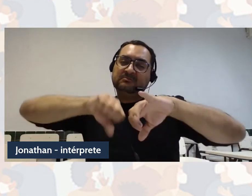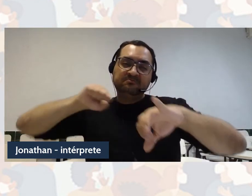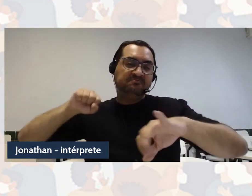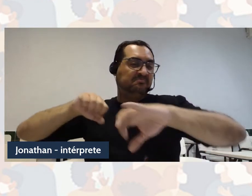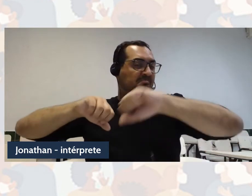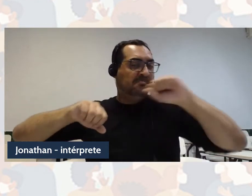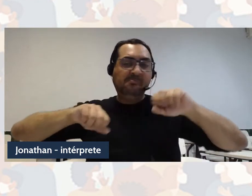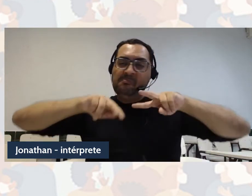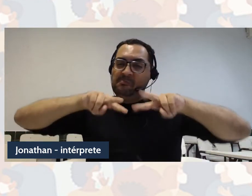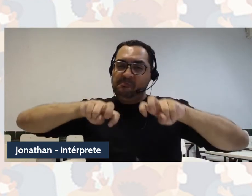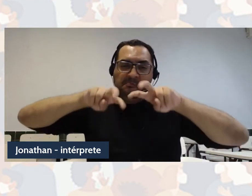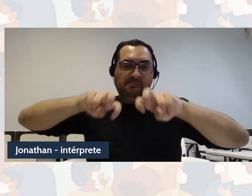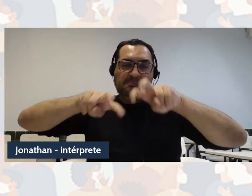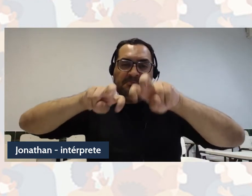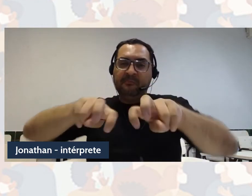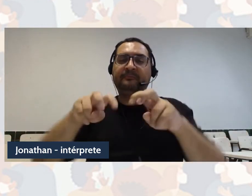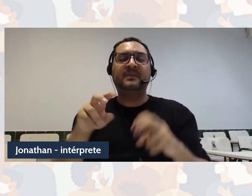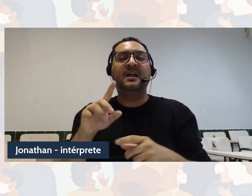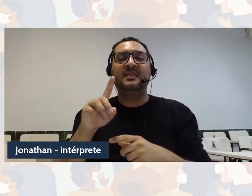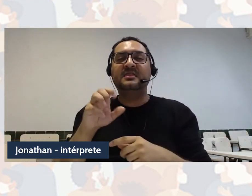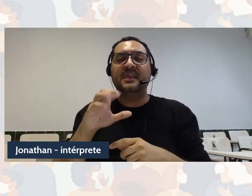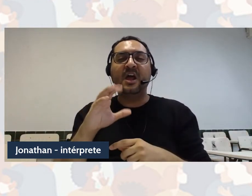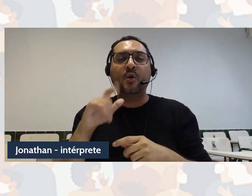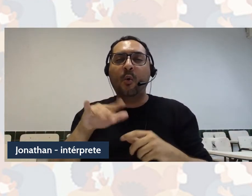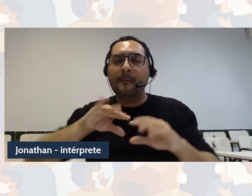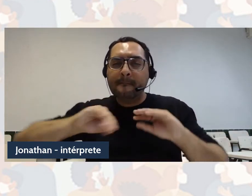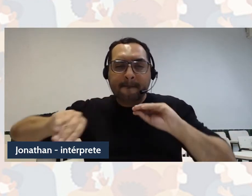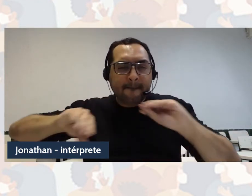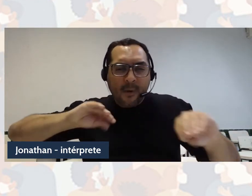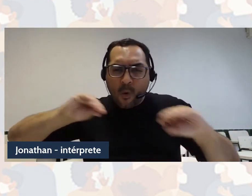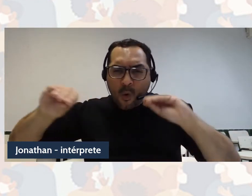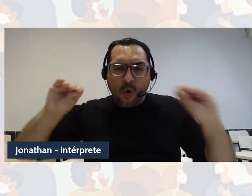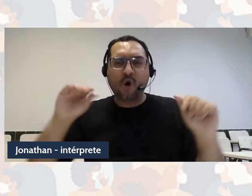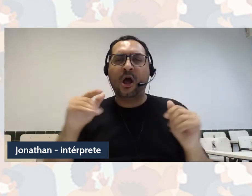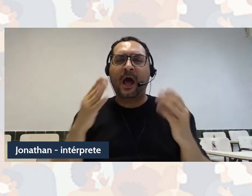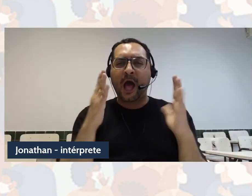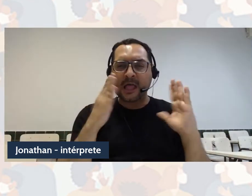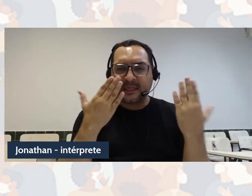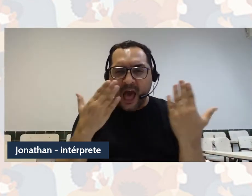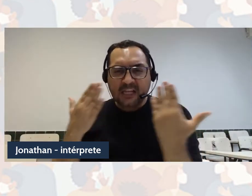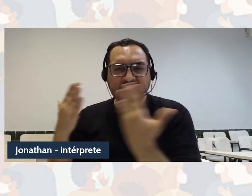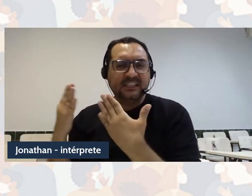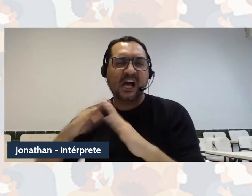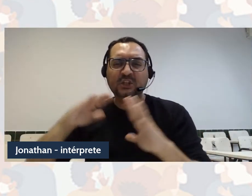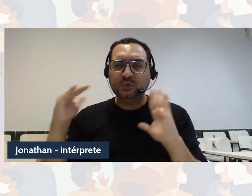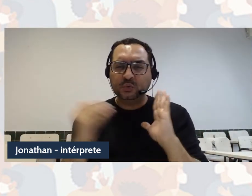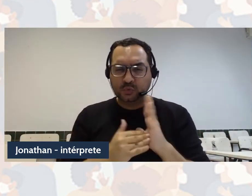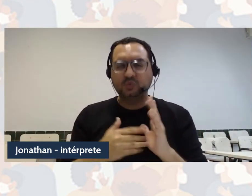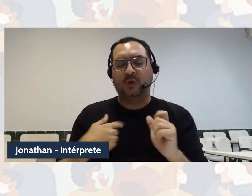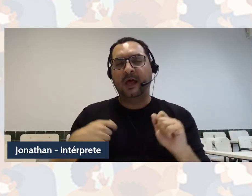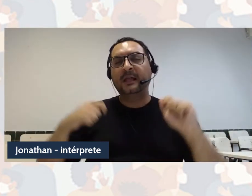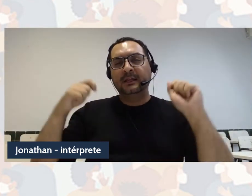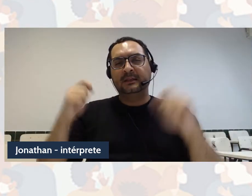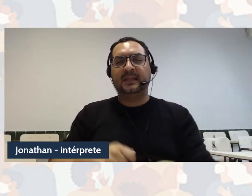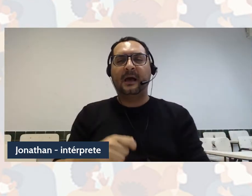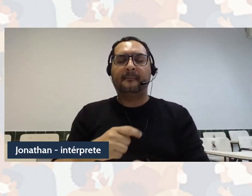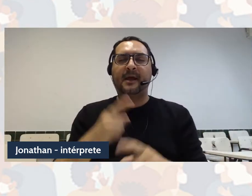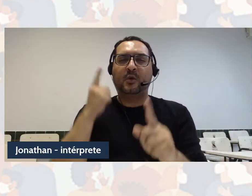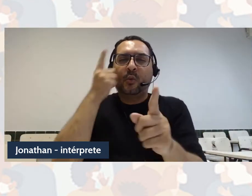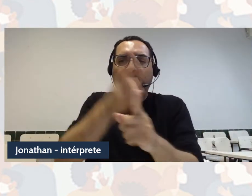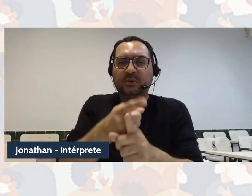tudo, decompor tudo, analisar tudo até encontrar o tijolo elementar.